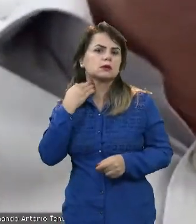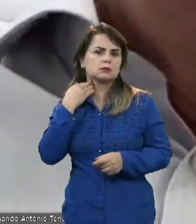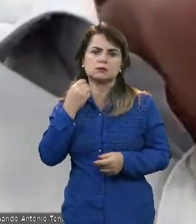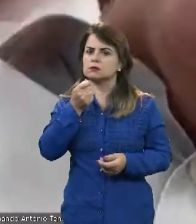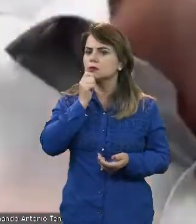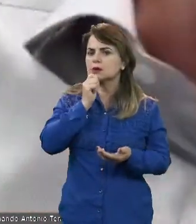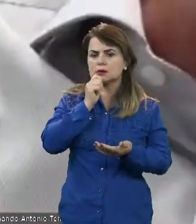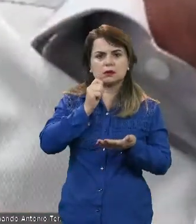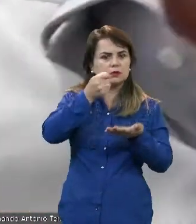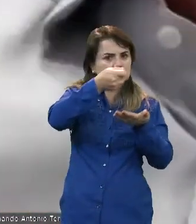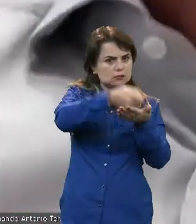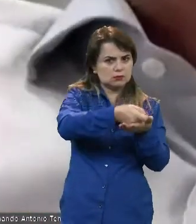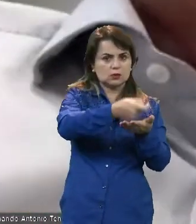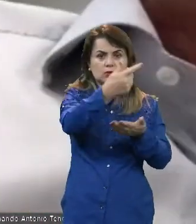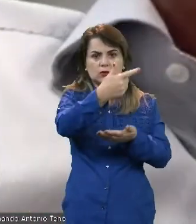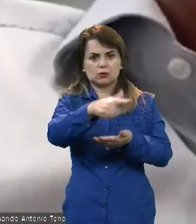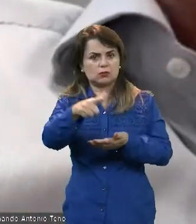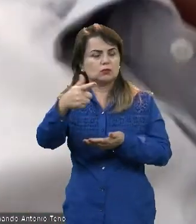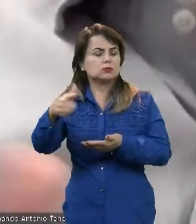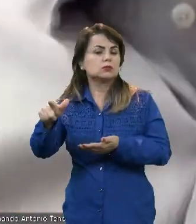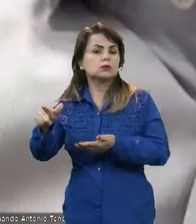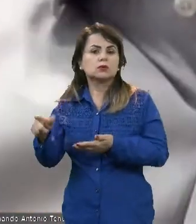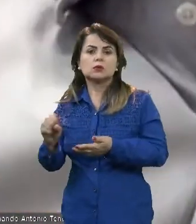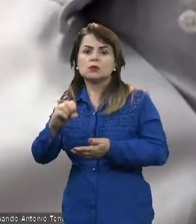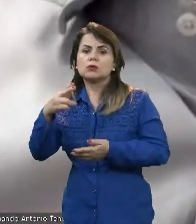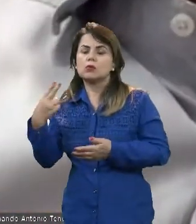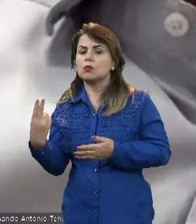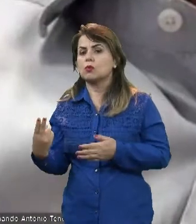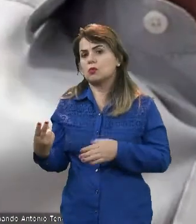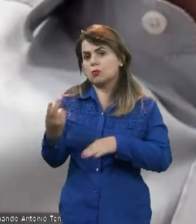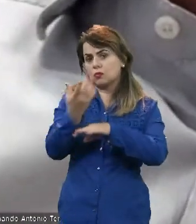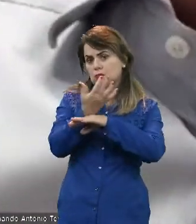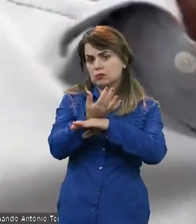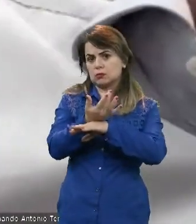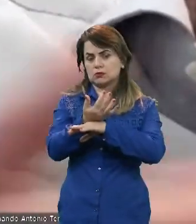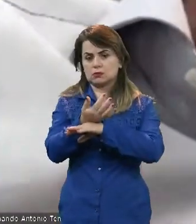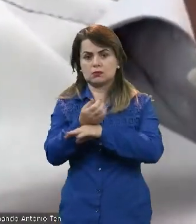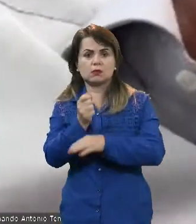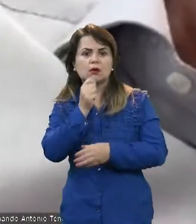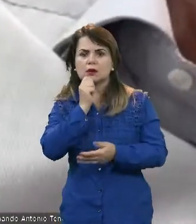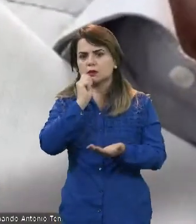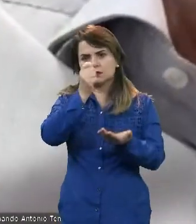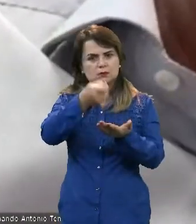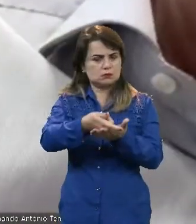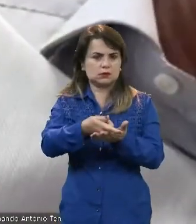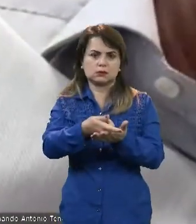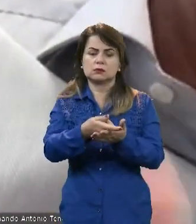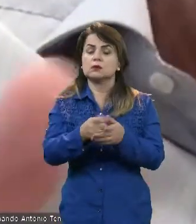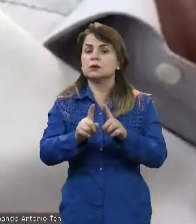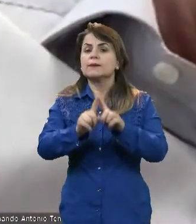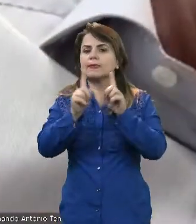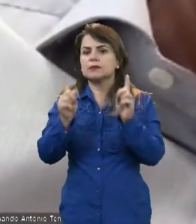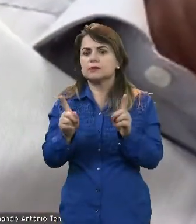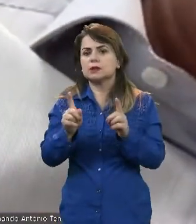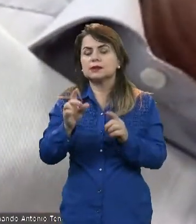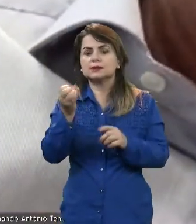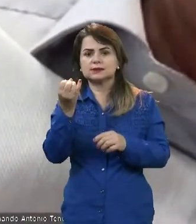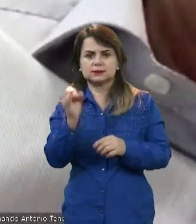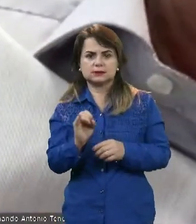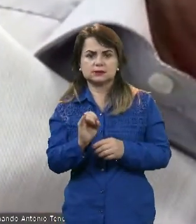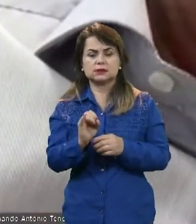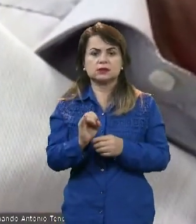ao próprio banco. Como a operação é consignada, ela ainda tem acesso a esse